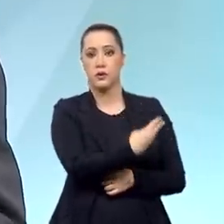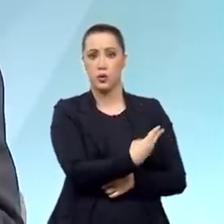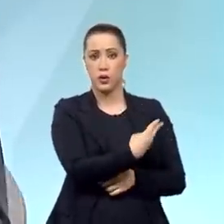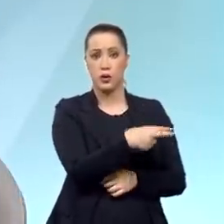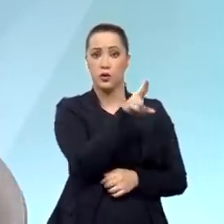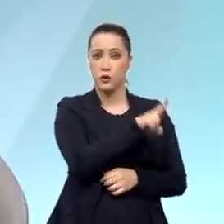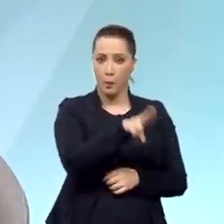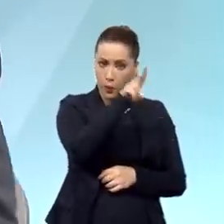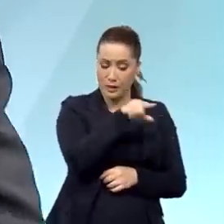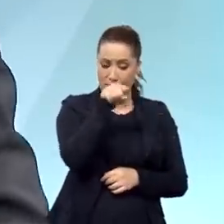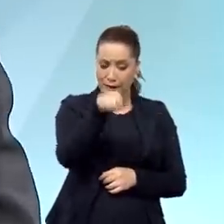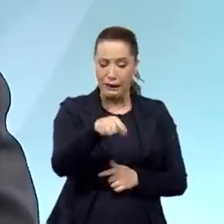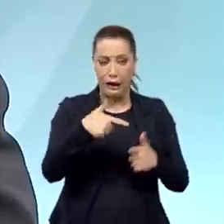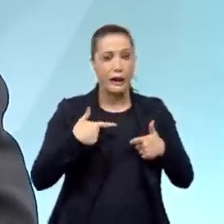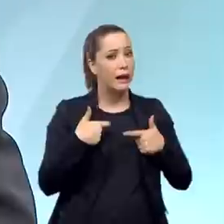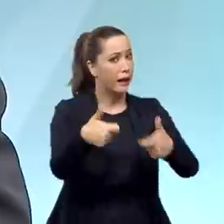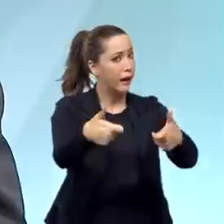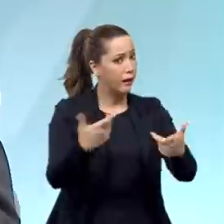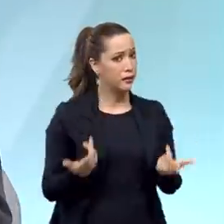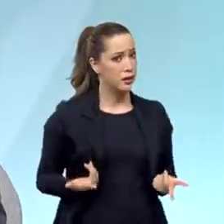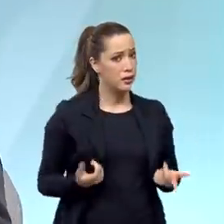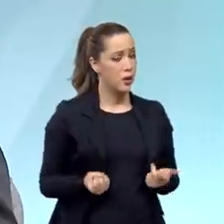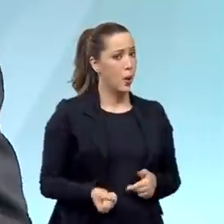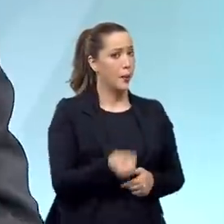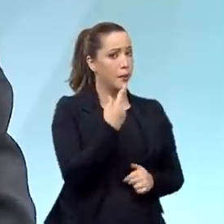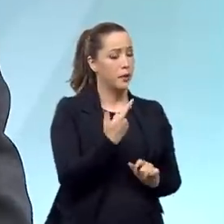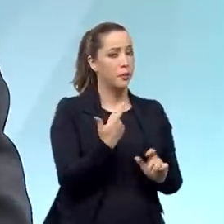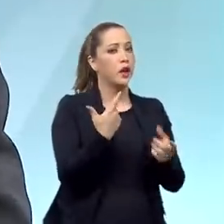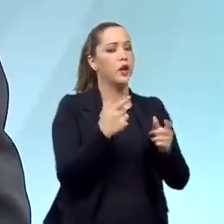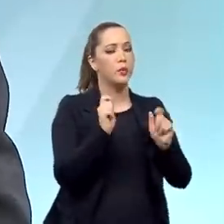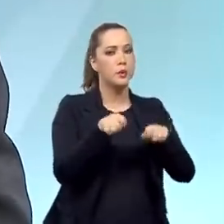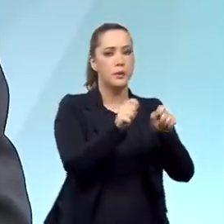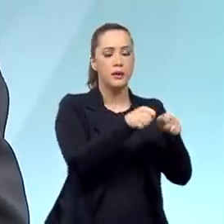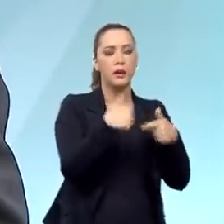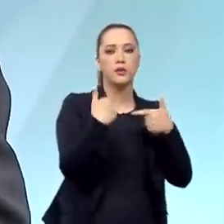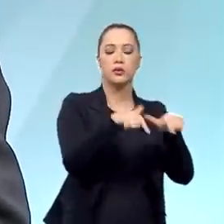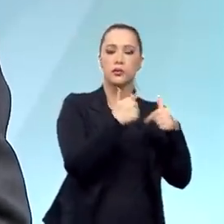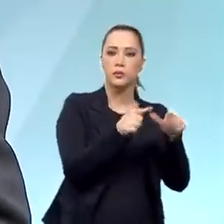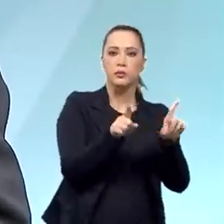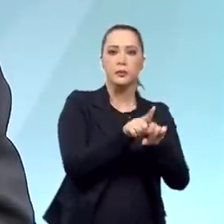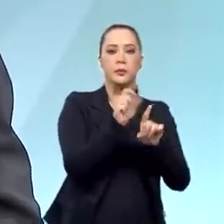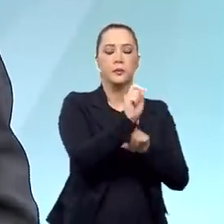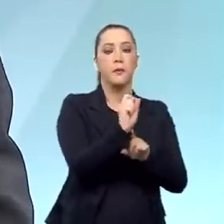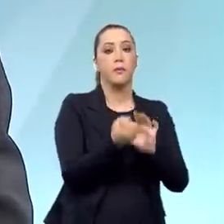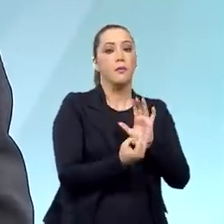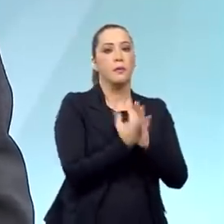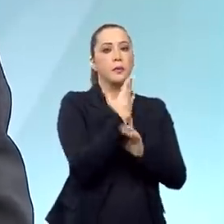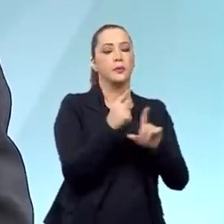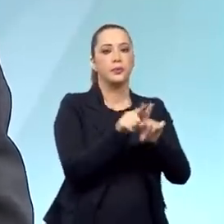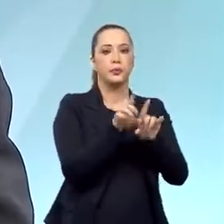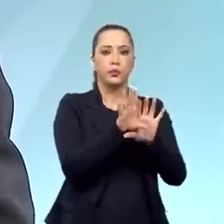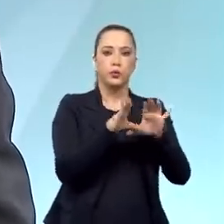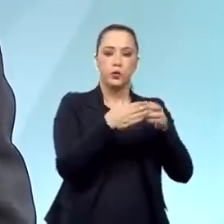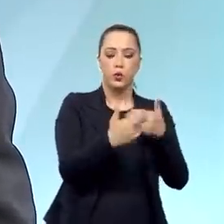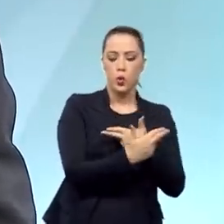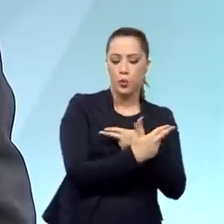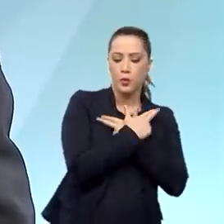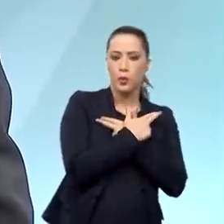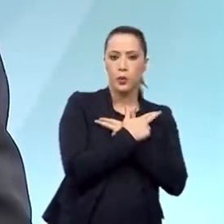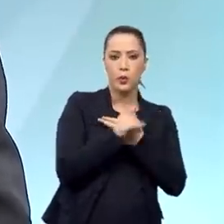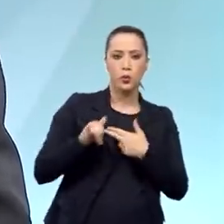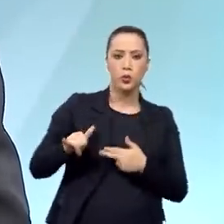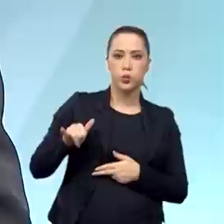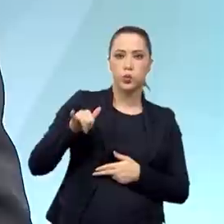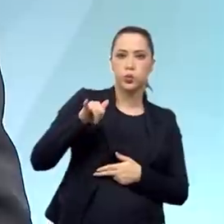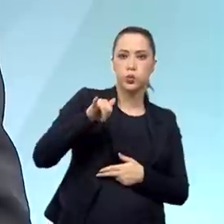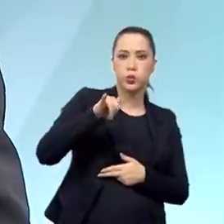foi para a guerra, né? E foi a primeira unidade operacional foi a criação do primeiro grupo de aviação de caça, né?